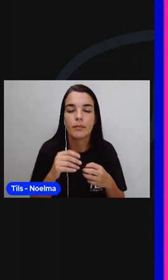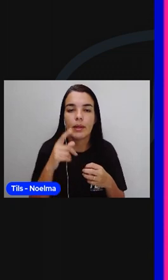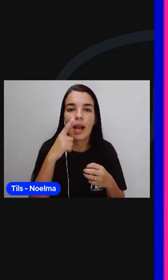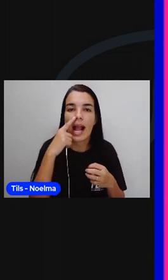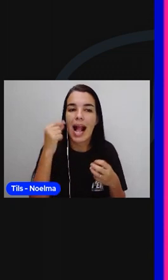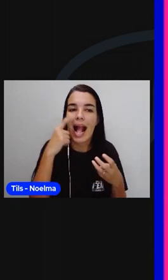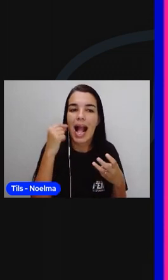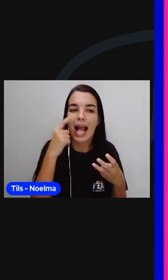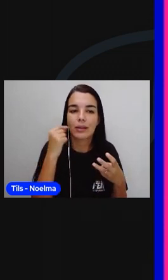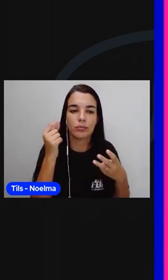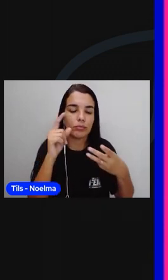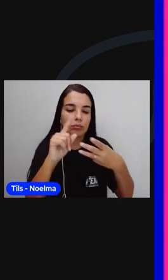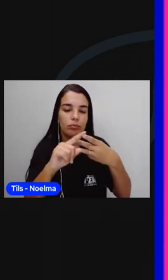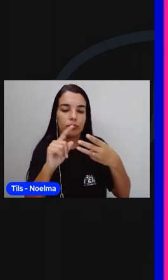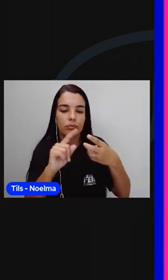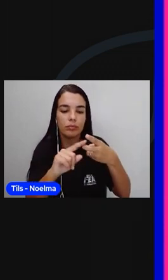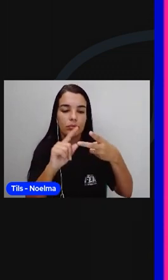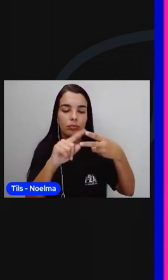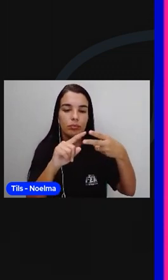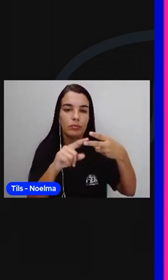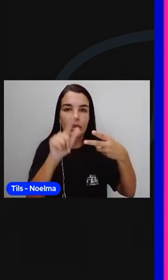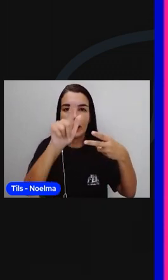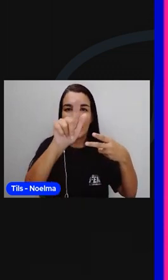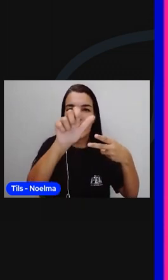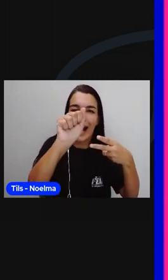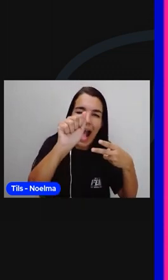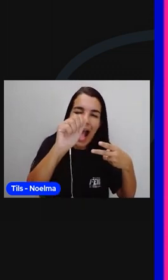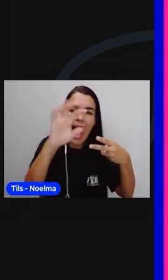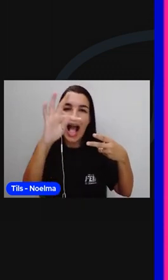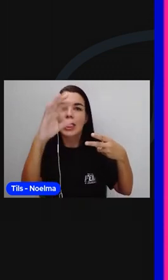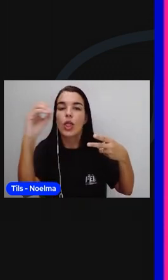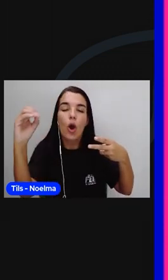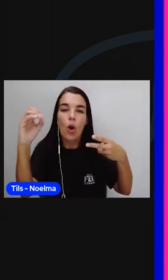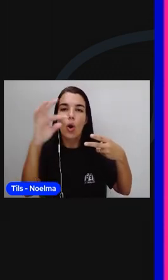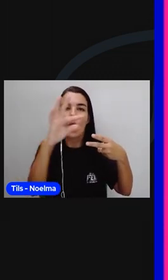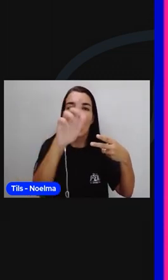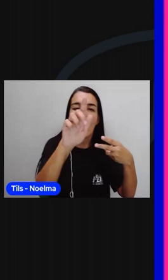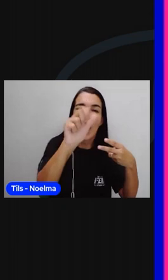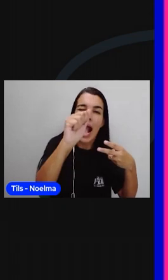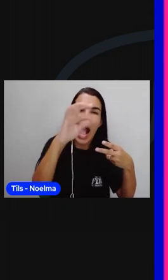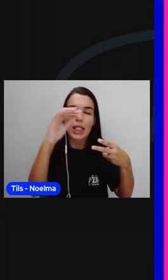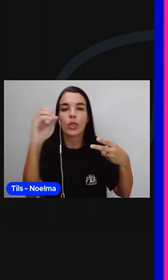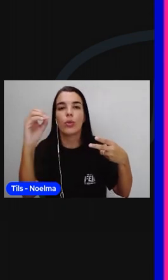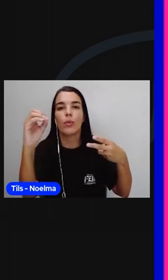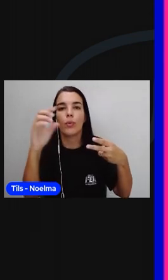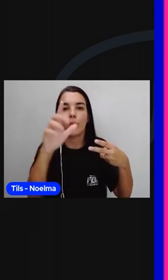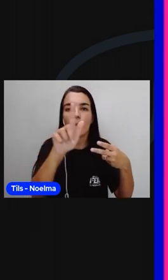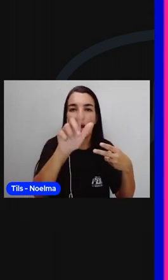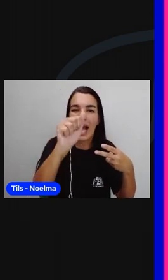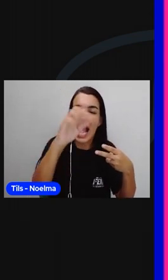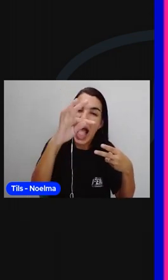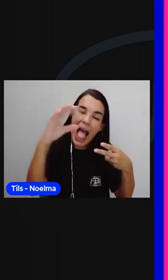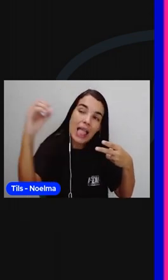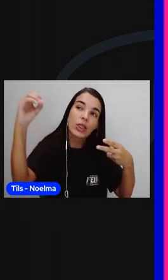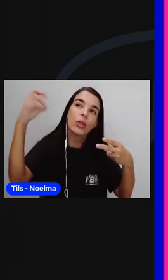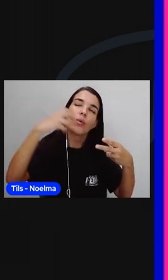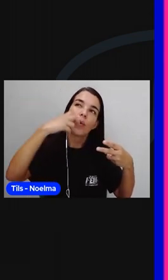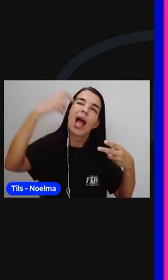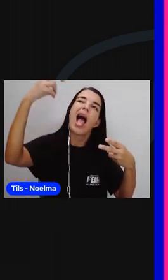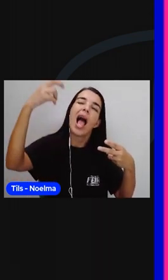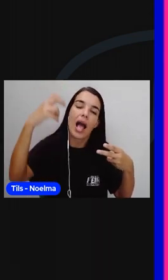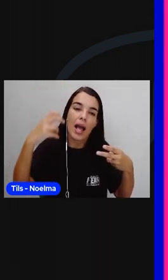Gato. Gato. Como nós falamos? Gato. Gato. Gato.